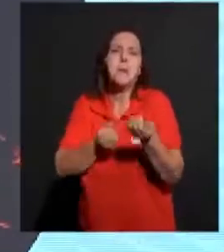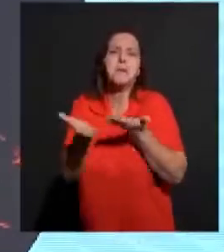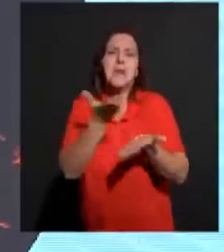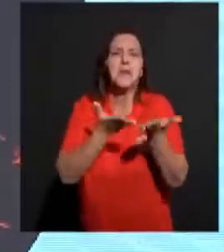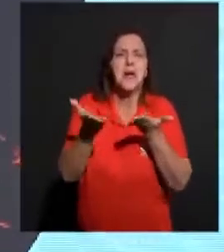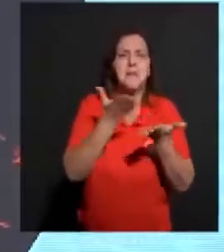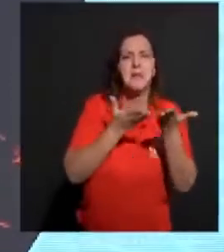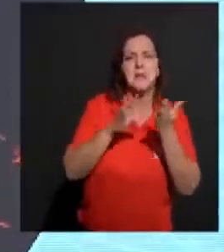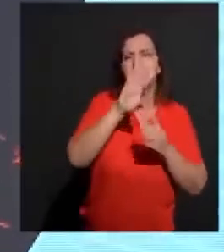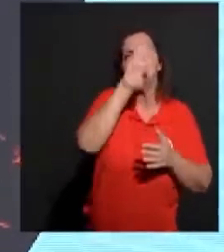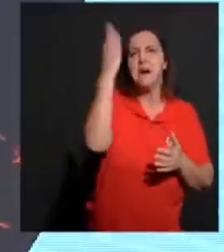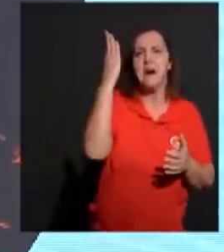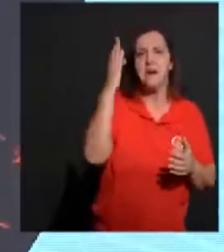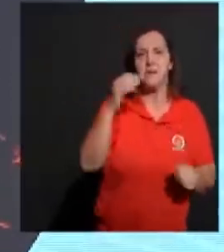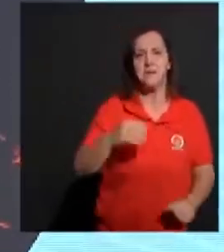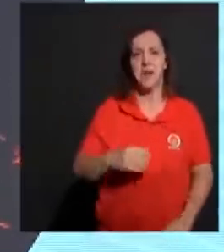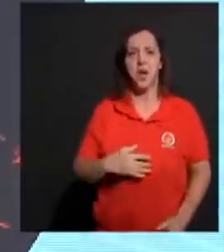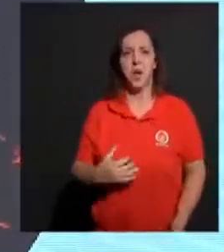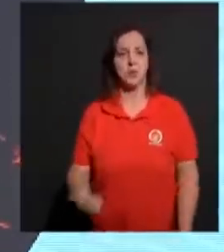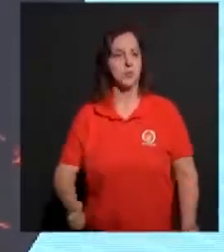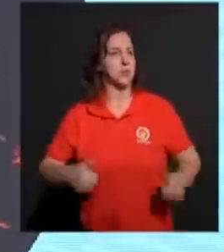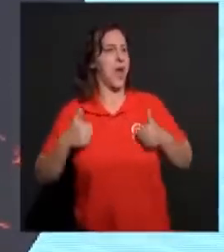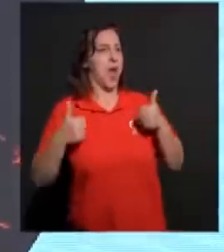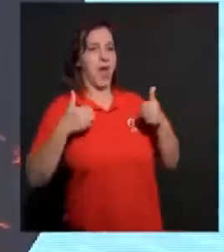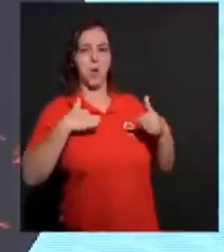Ele não fica se ostentando.